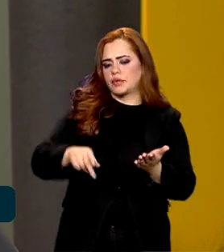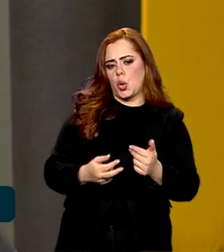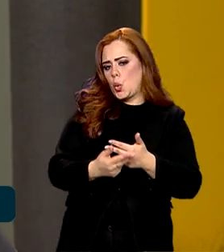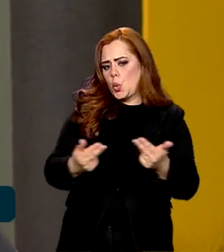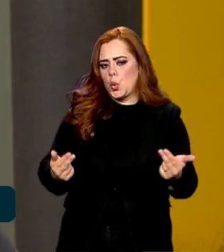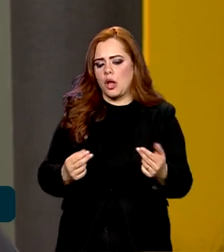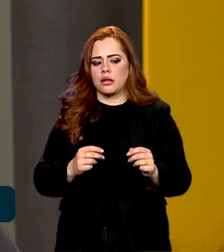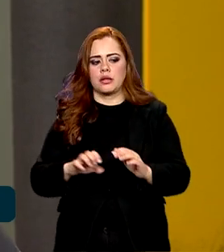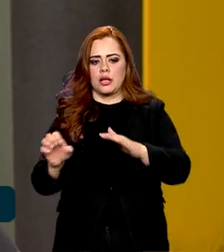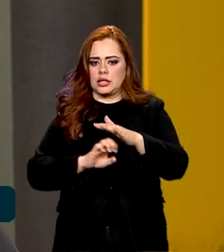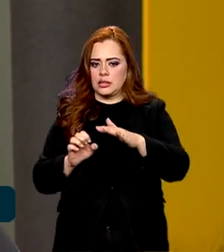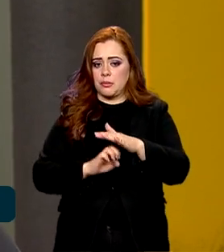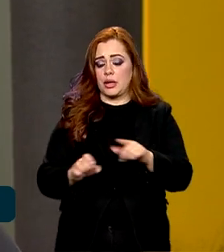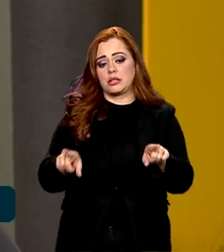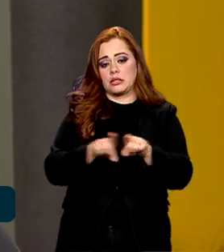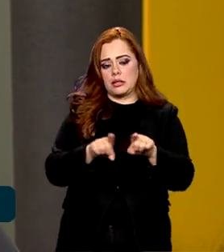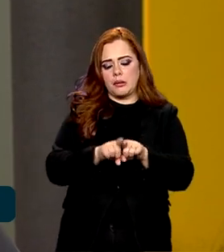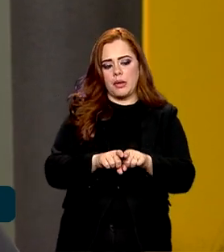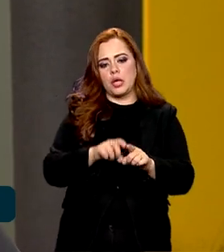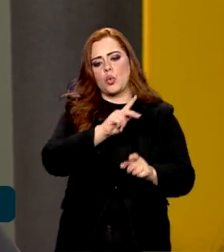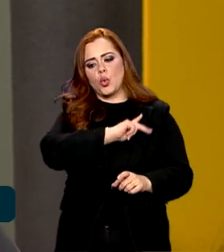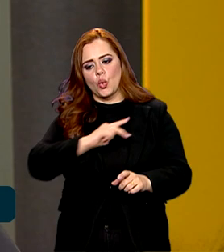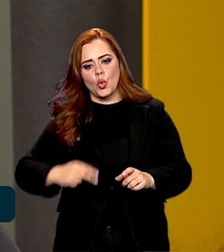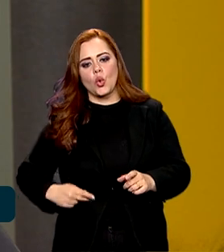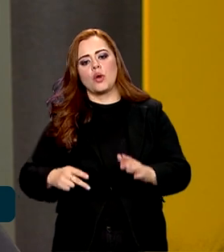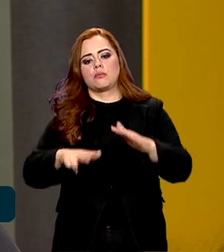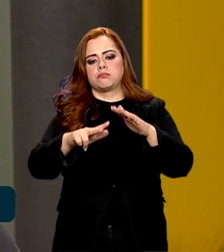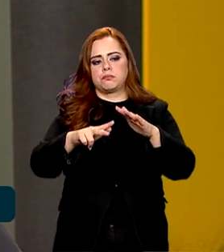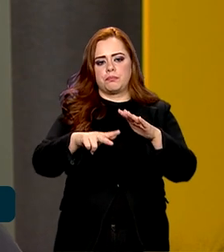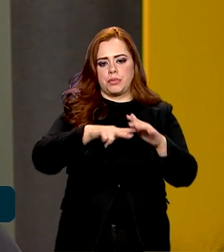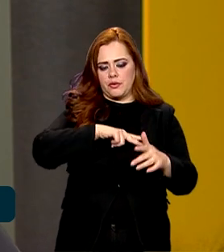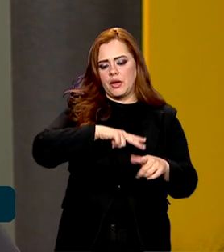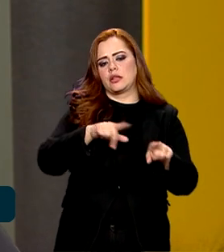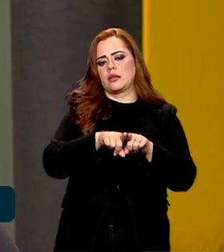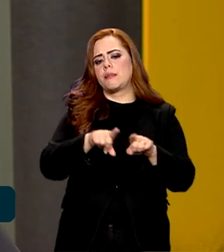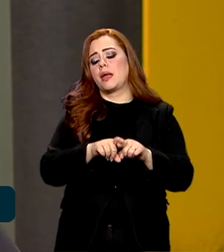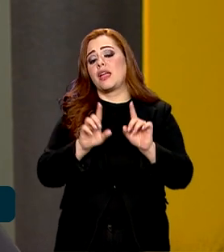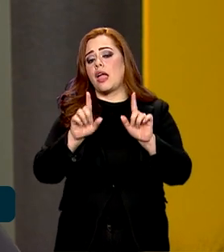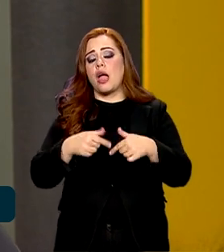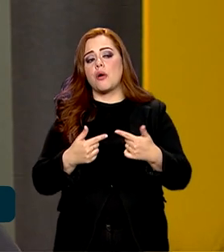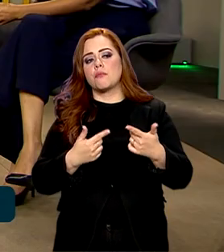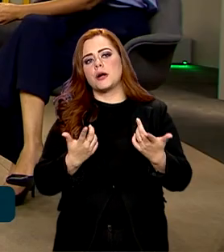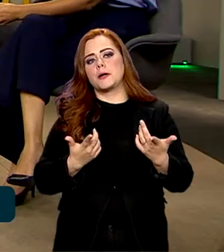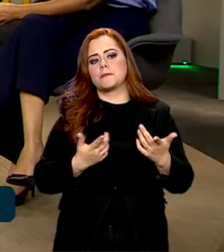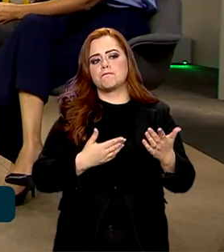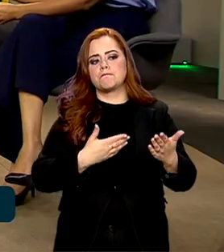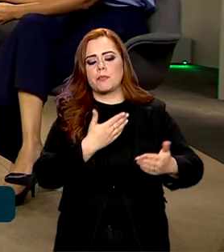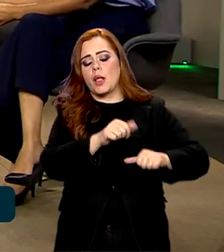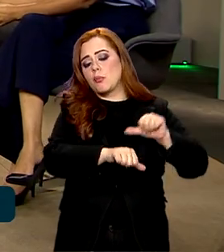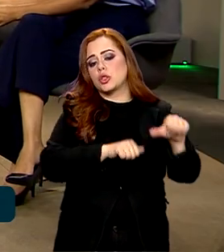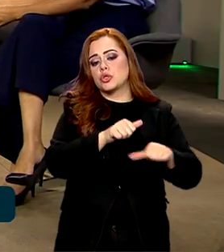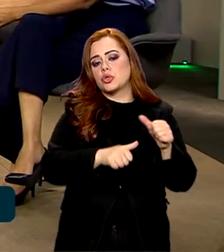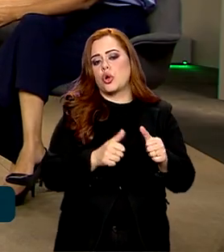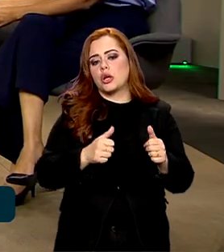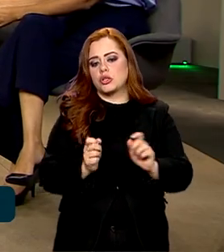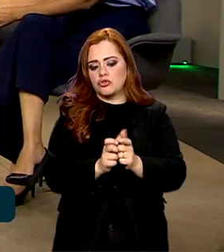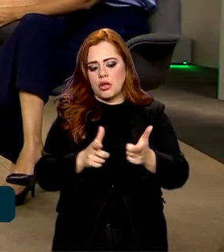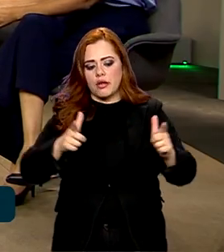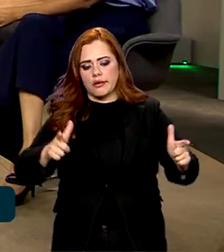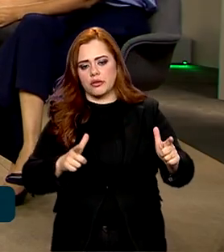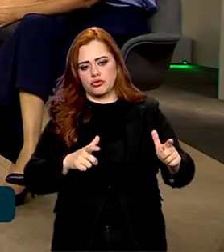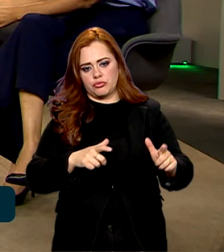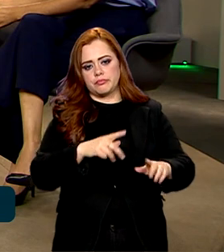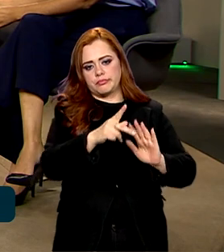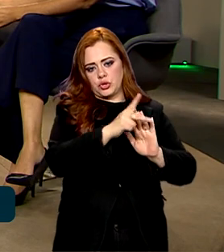participar, inclusive, de parcerias público-privadas. Essa é uma alternativa, então, para financiar grandes projetos? Não tenho